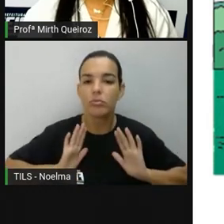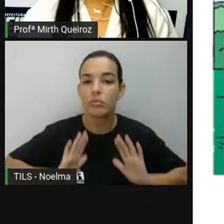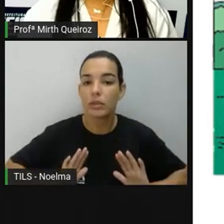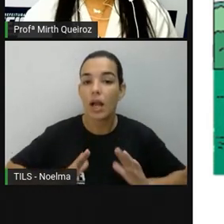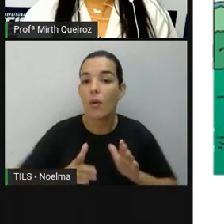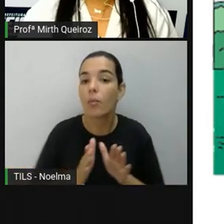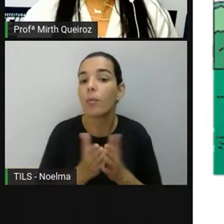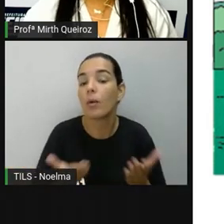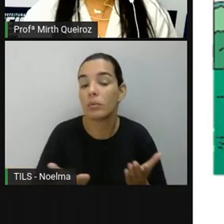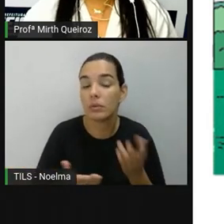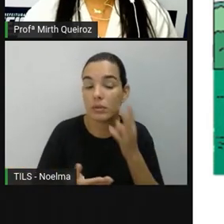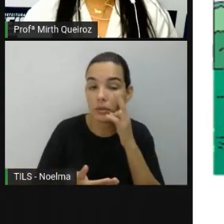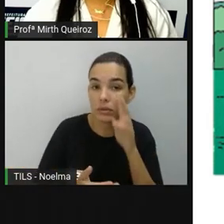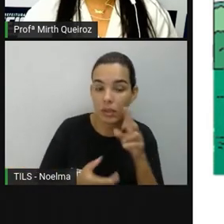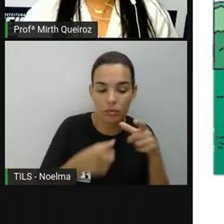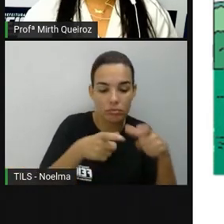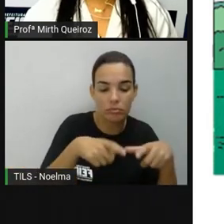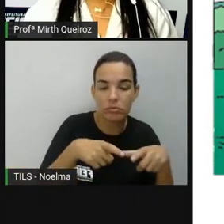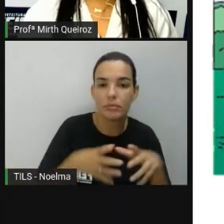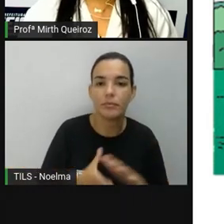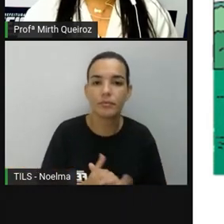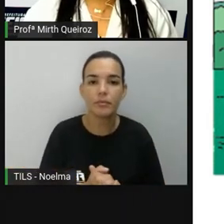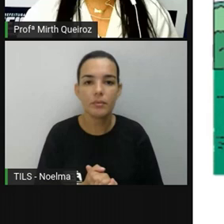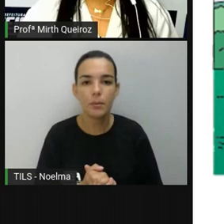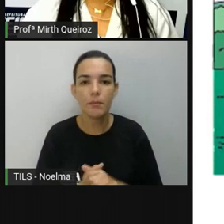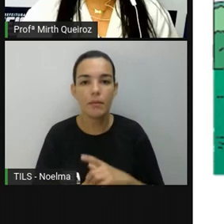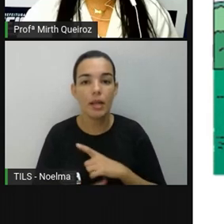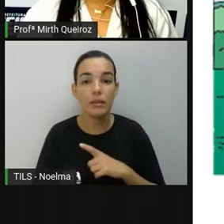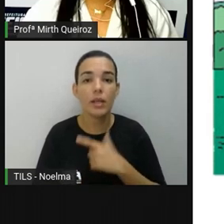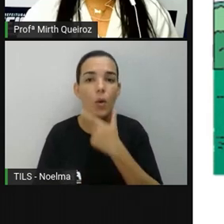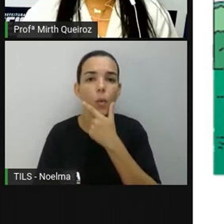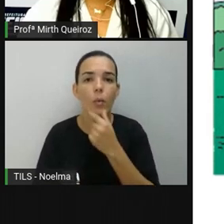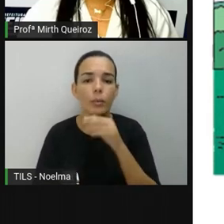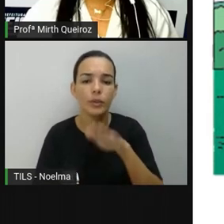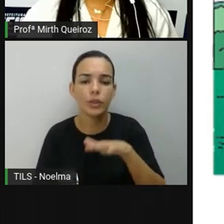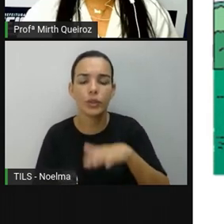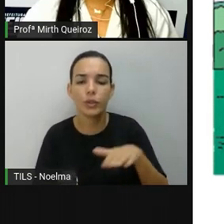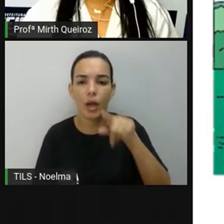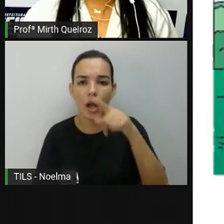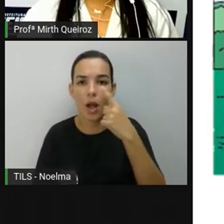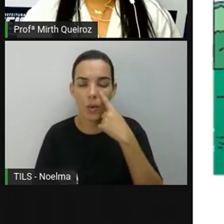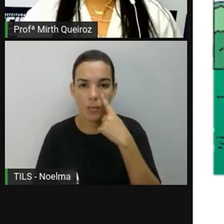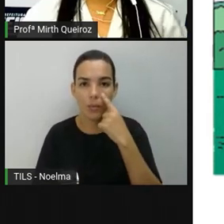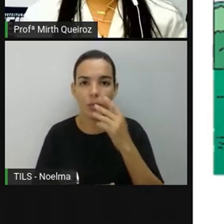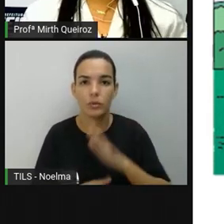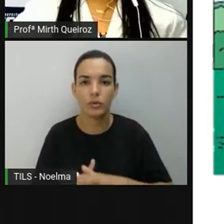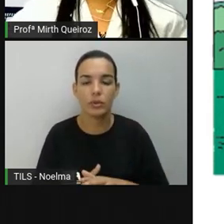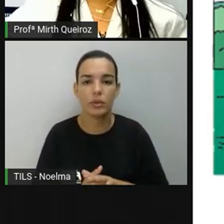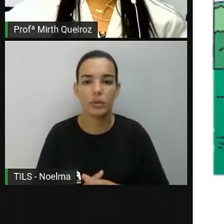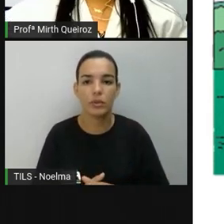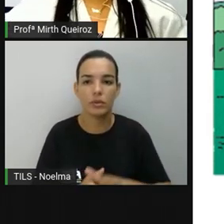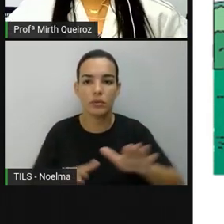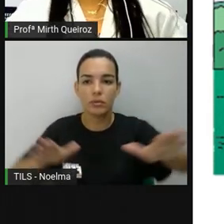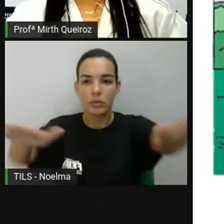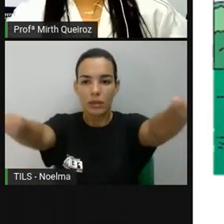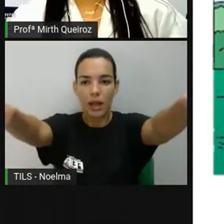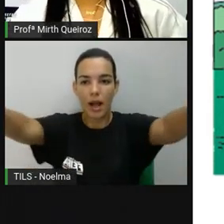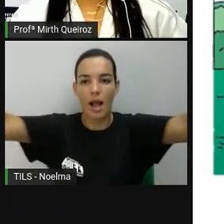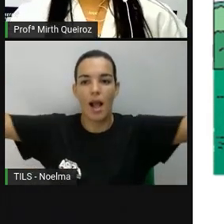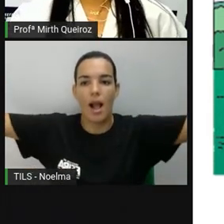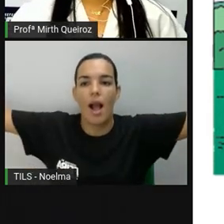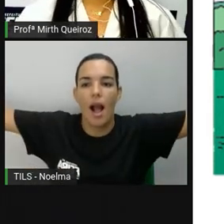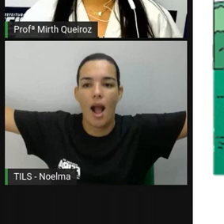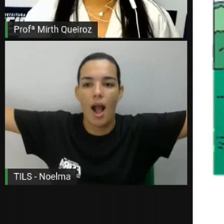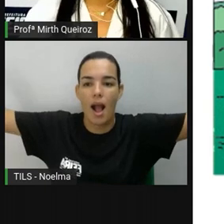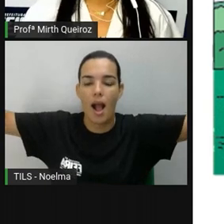em determinado local, né? Temos aí um menino, onde esse menino está com os braços abertos aí para